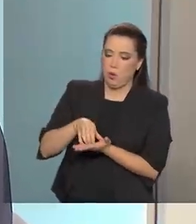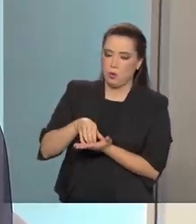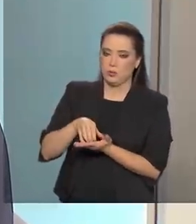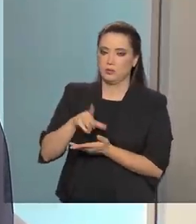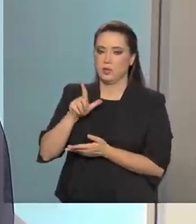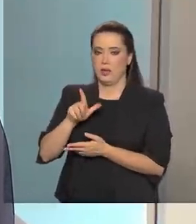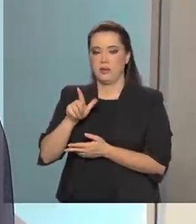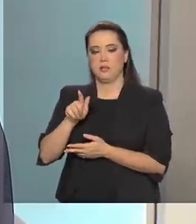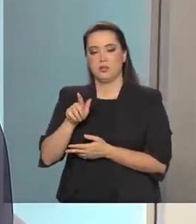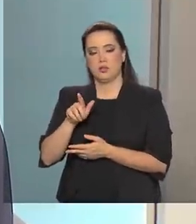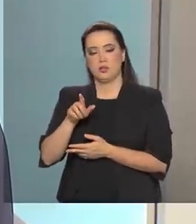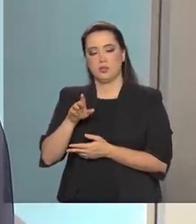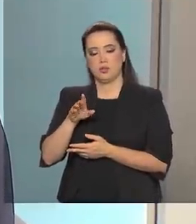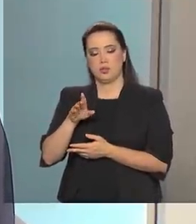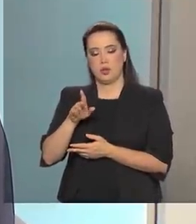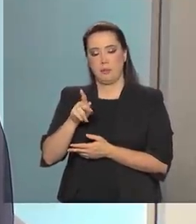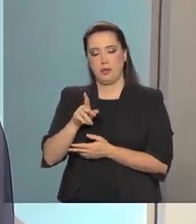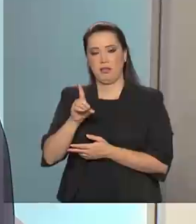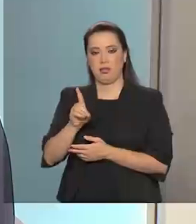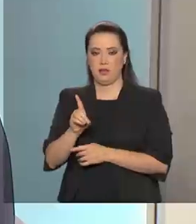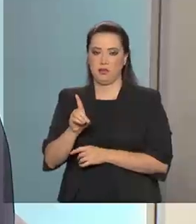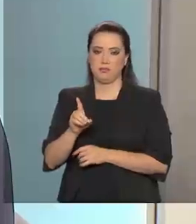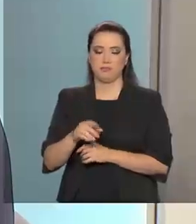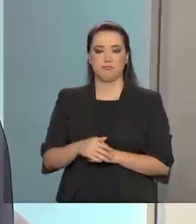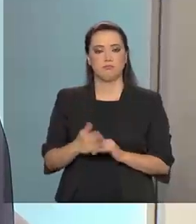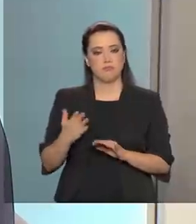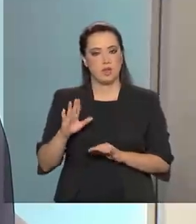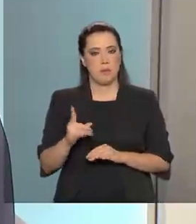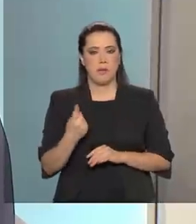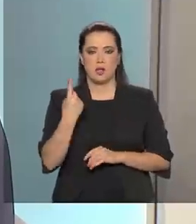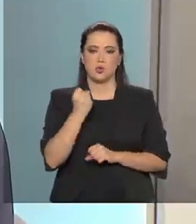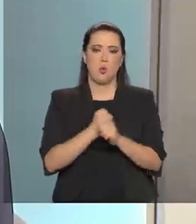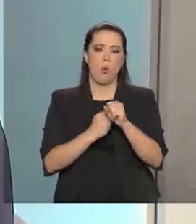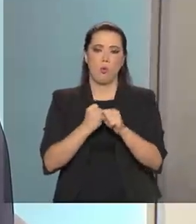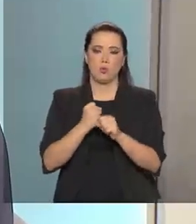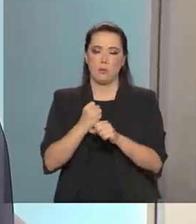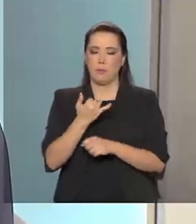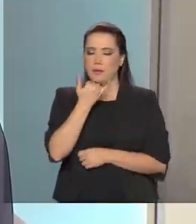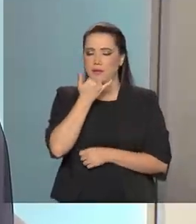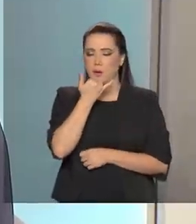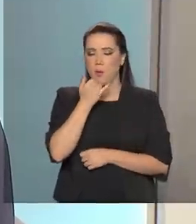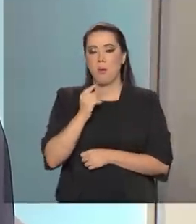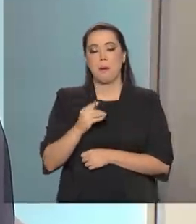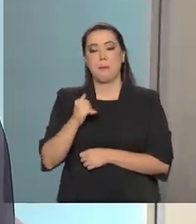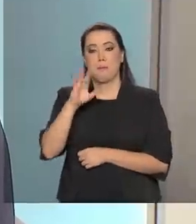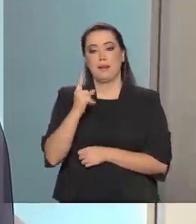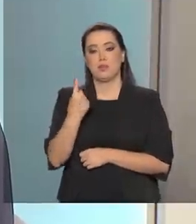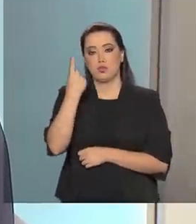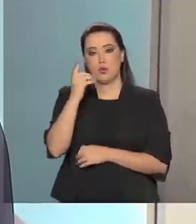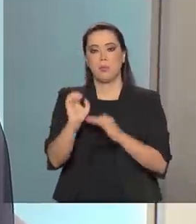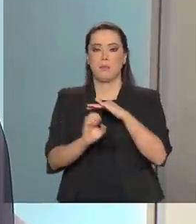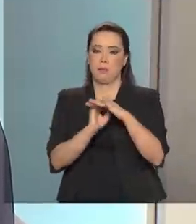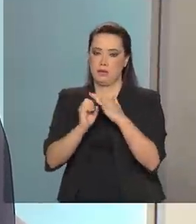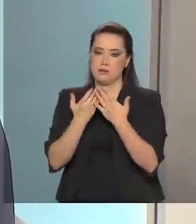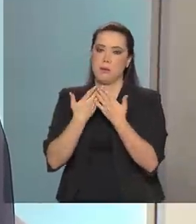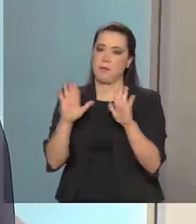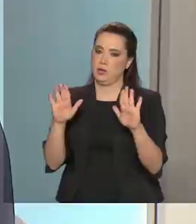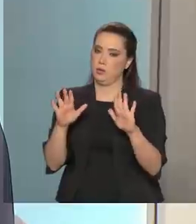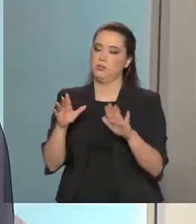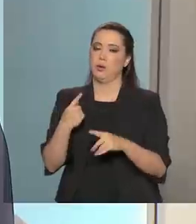pelos dados, deve ser vazamento de mais de uma empresa. A quantidade de dados é realmente